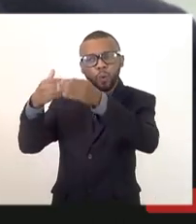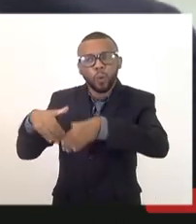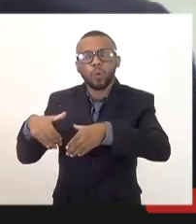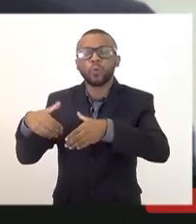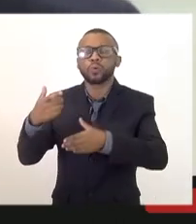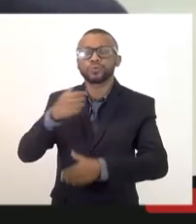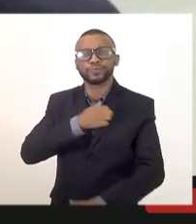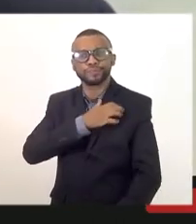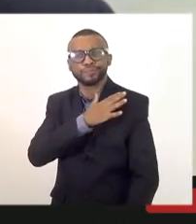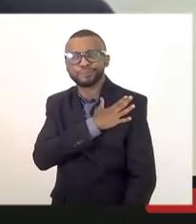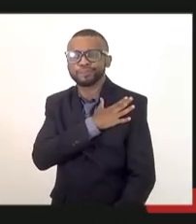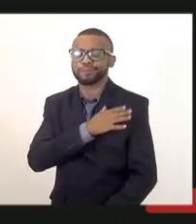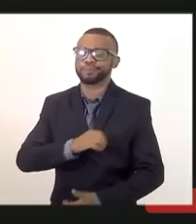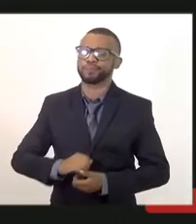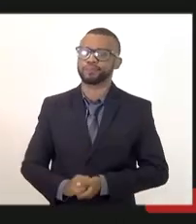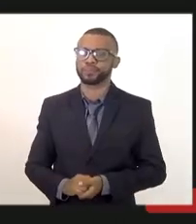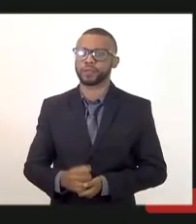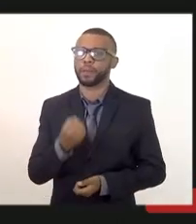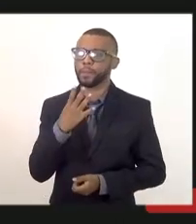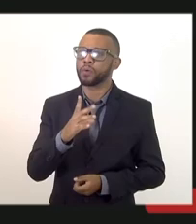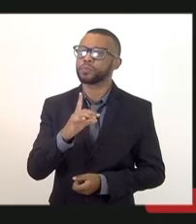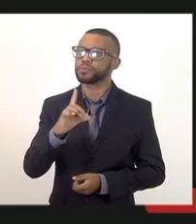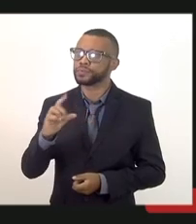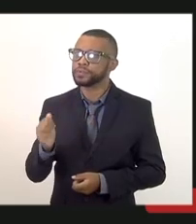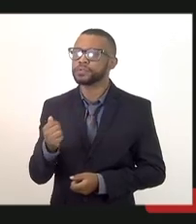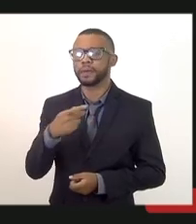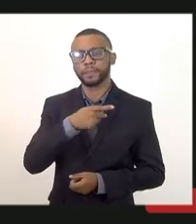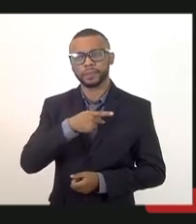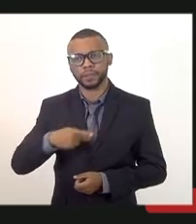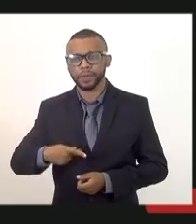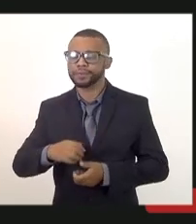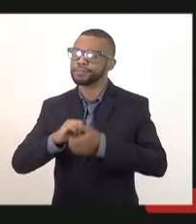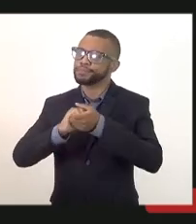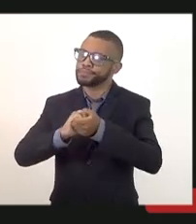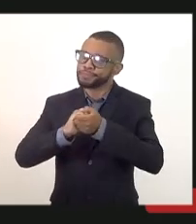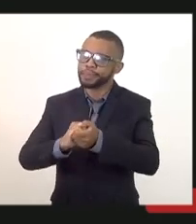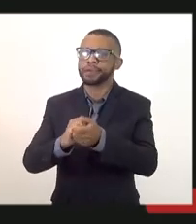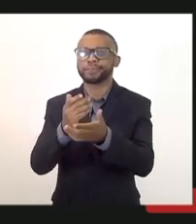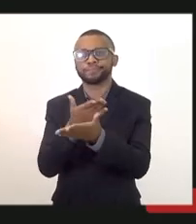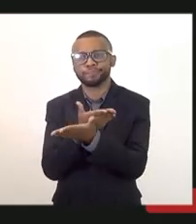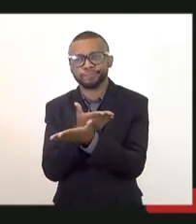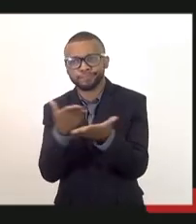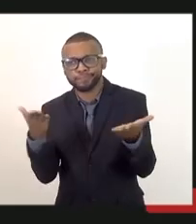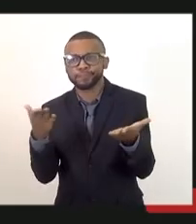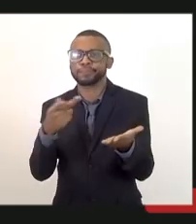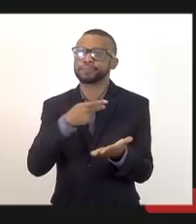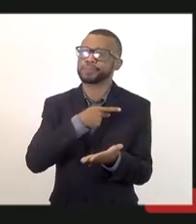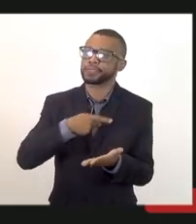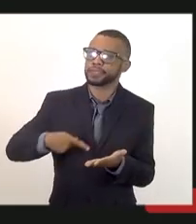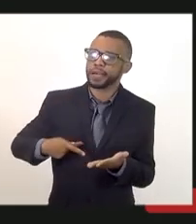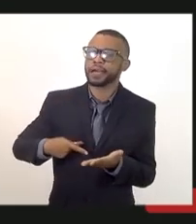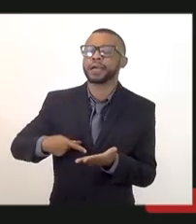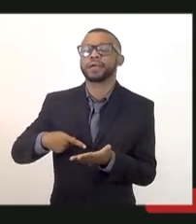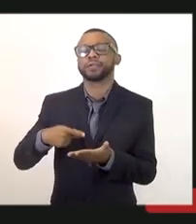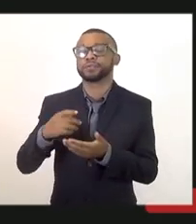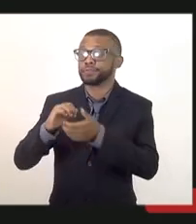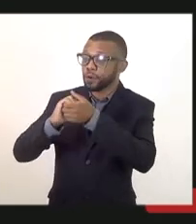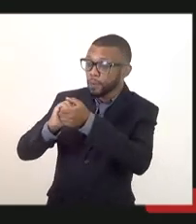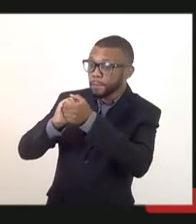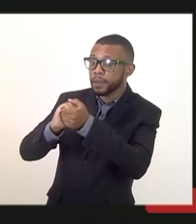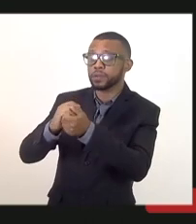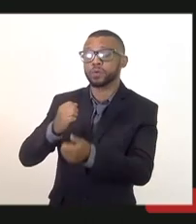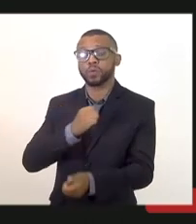bom dia presidente cumprimento vossa excelência e os demais presentes aqui nessa reunião cumprimento o coronel Leandro Monteiro